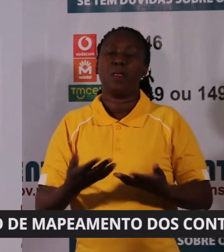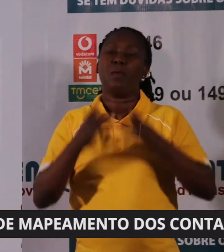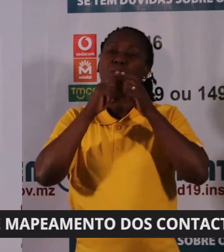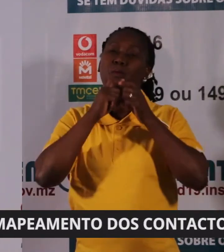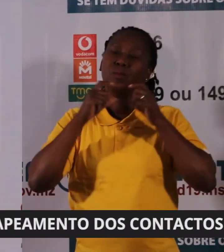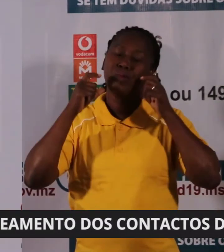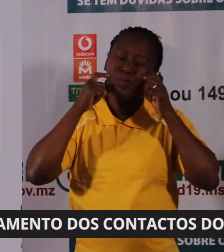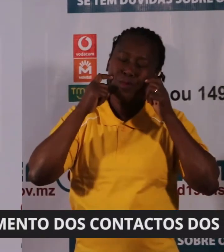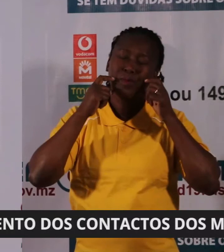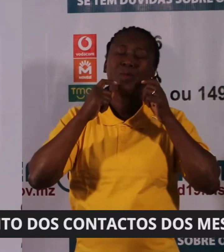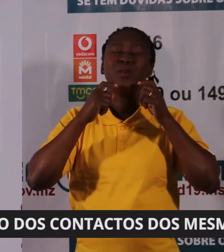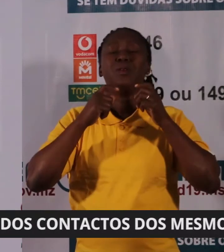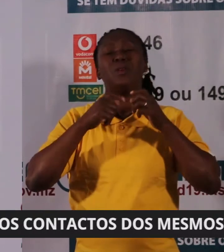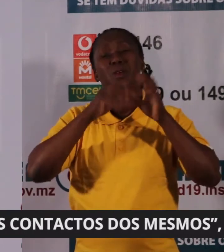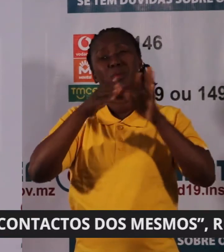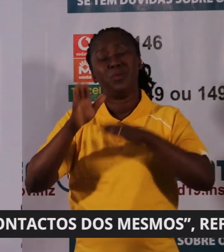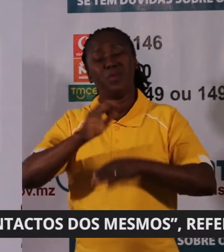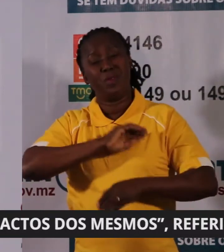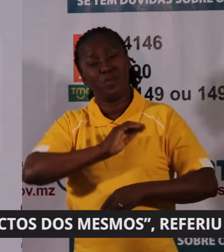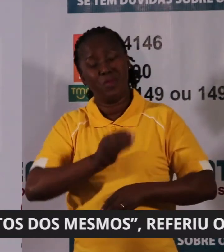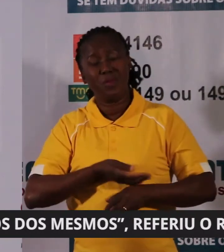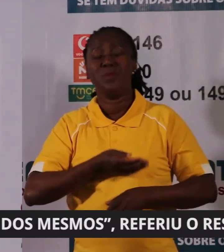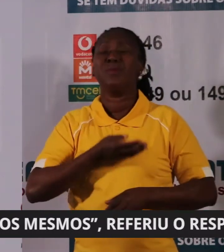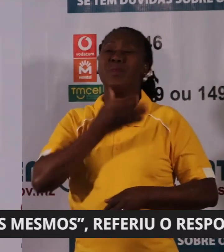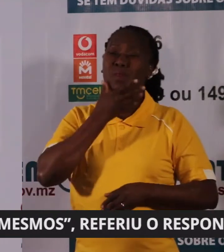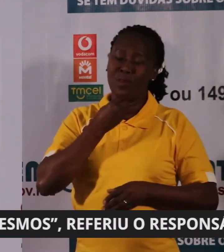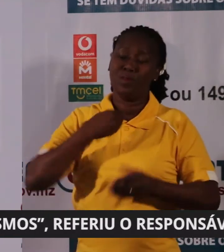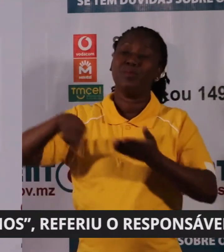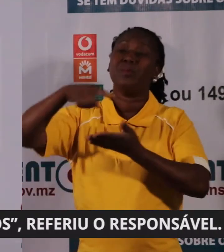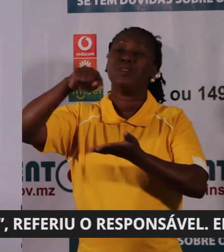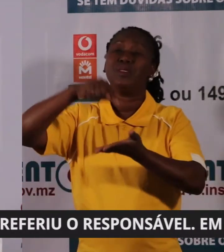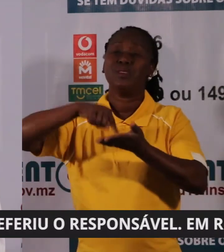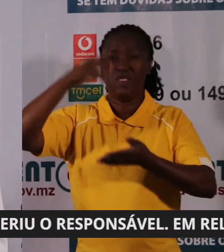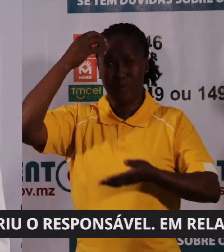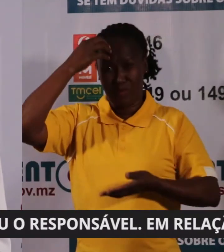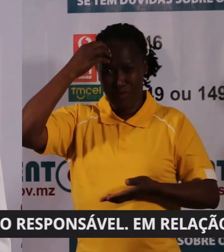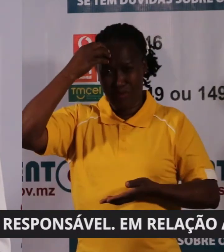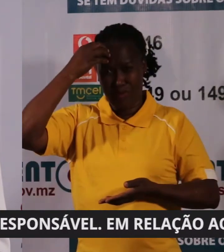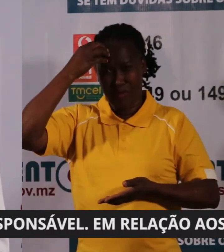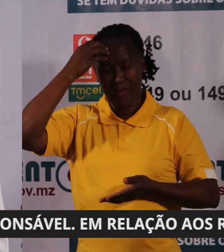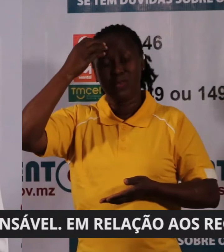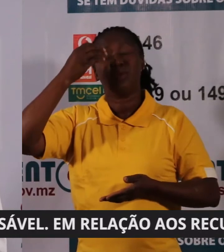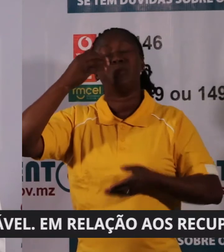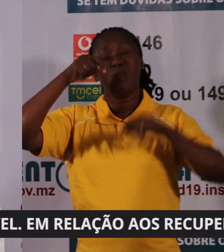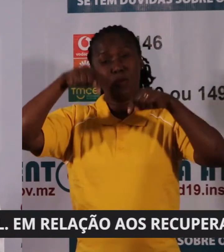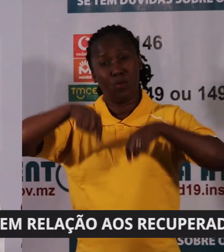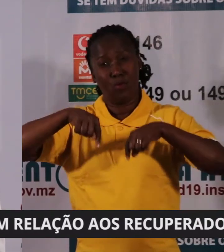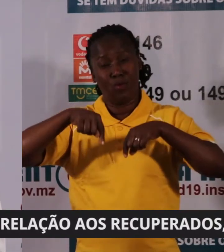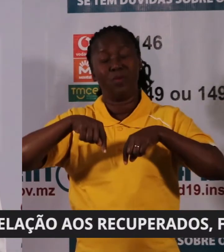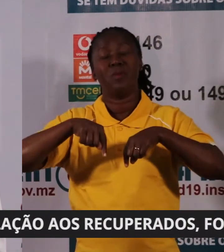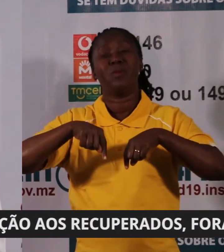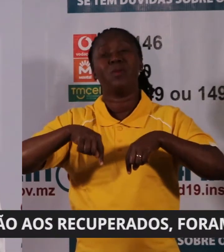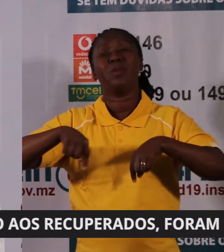moçambicanas e moçambicanos, a cidade do Maputo é o terceiro